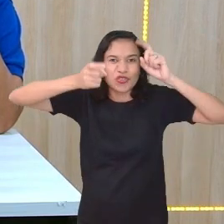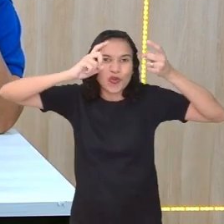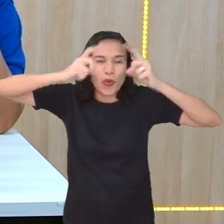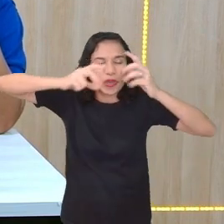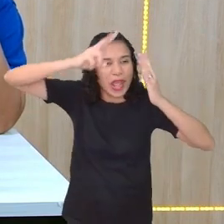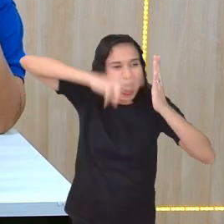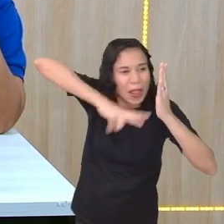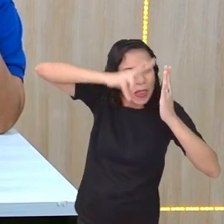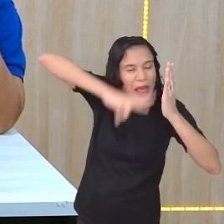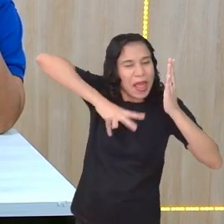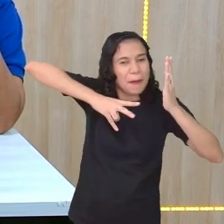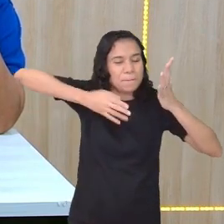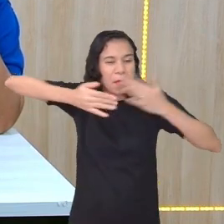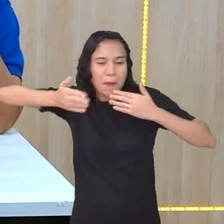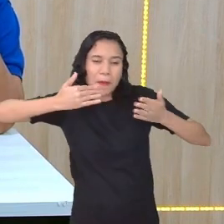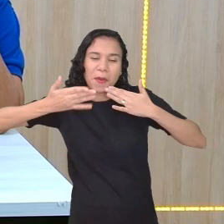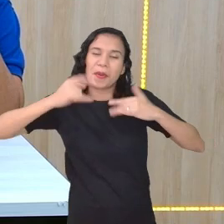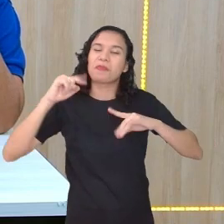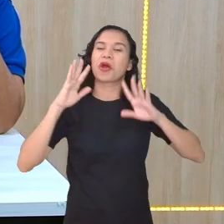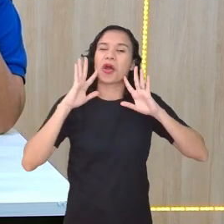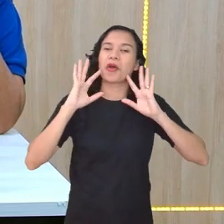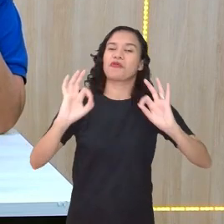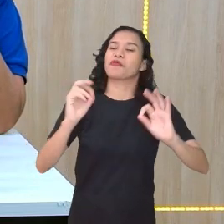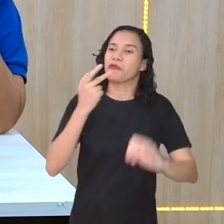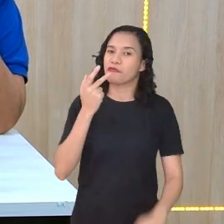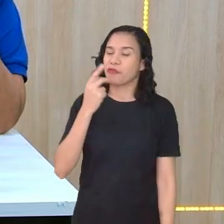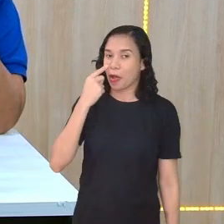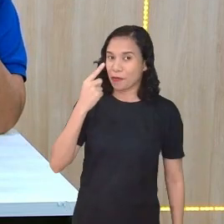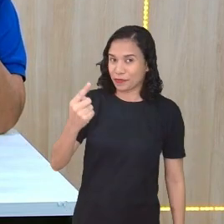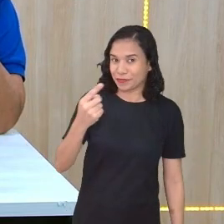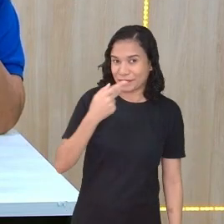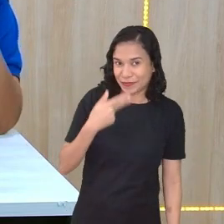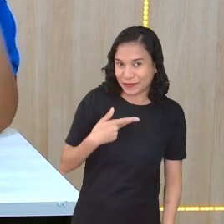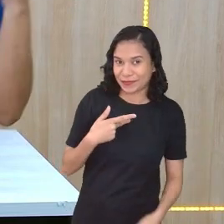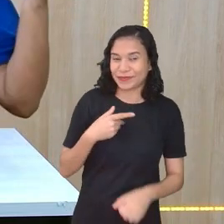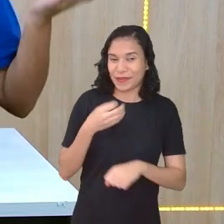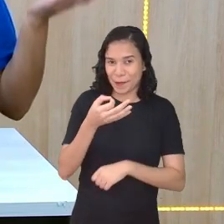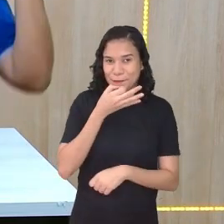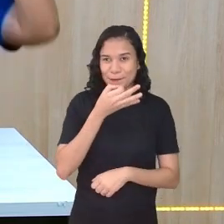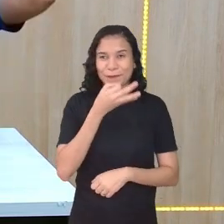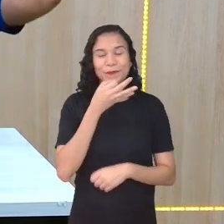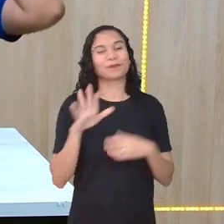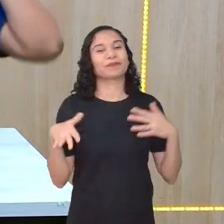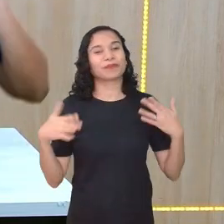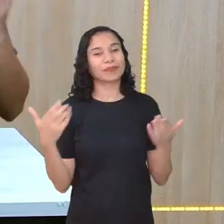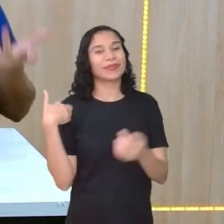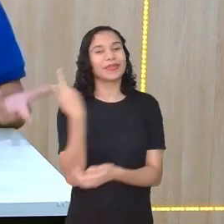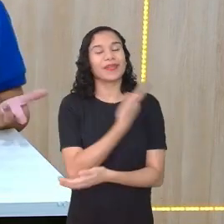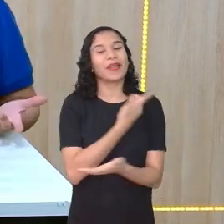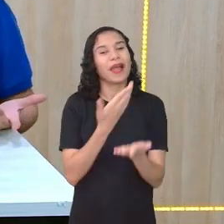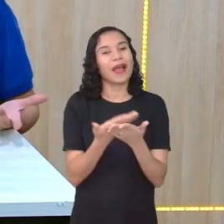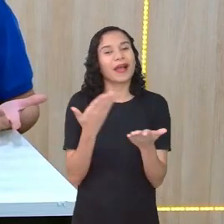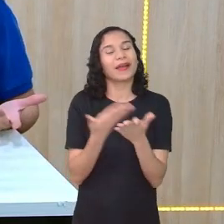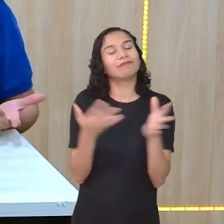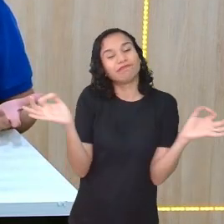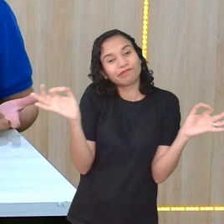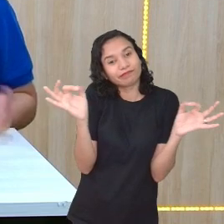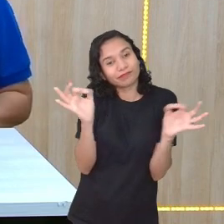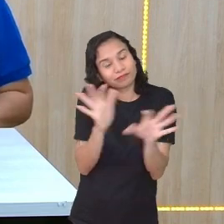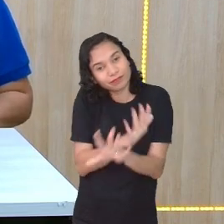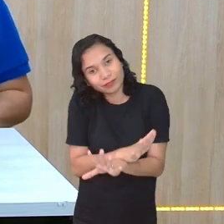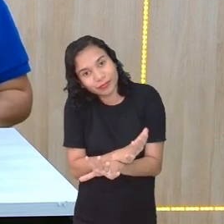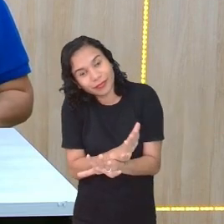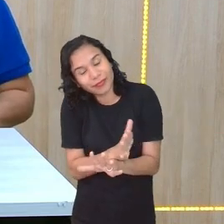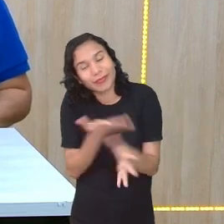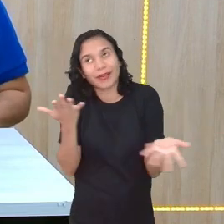Pode ser. Ler histórias e discutir histórias. Seria ótimo. Diga aí o que vocês acham, gente. Olha, nossa aula, infelizmente, chegou ao fim. Ou,